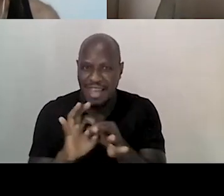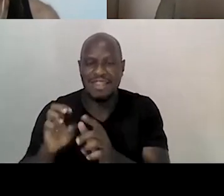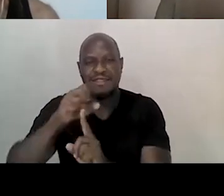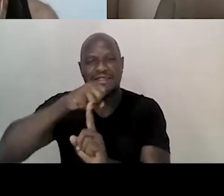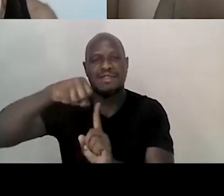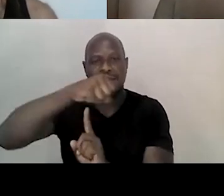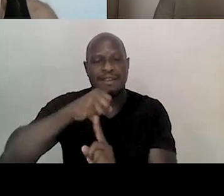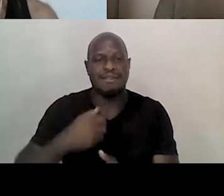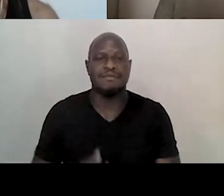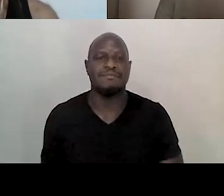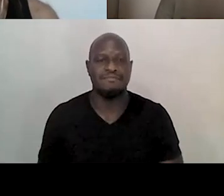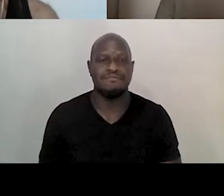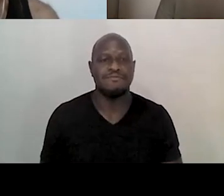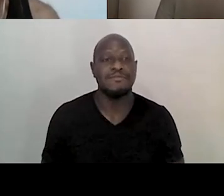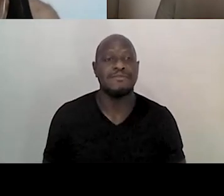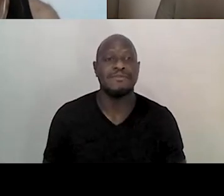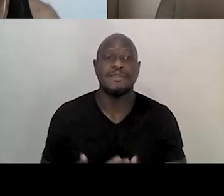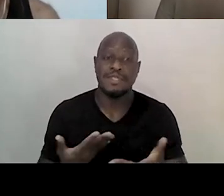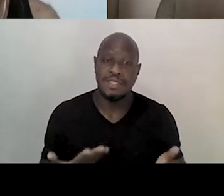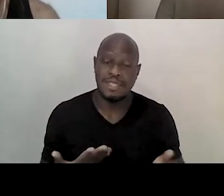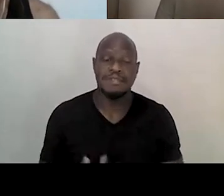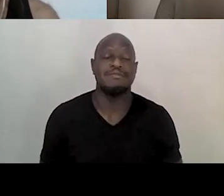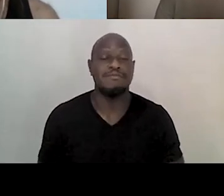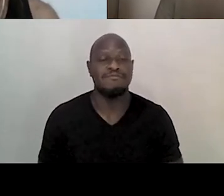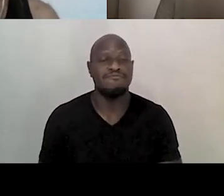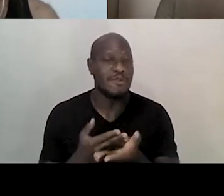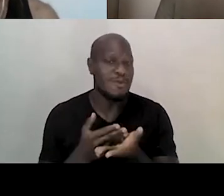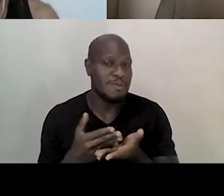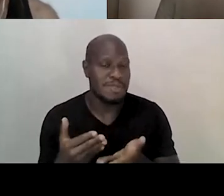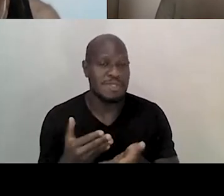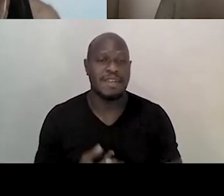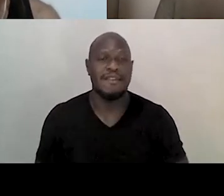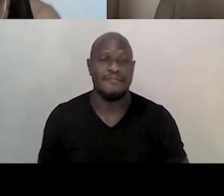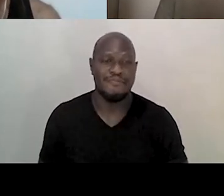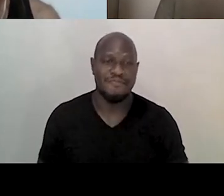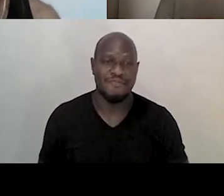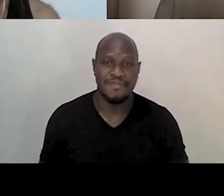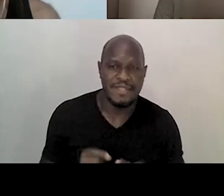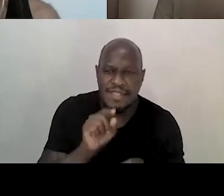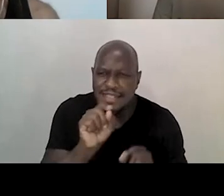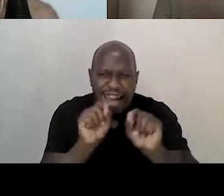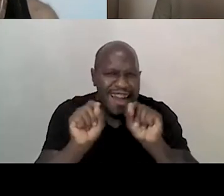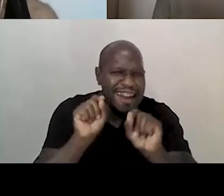E, então, nós vamos começar aqui. Tcharam!